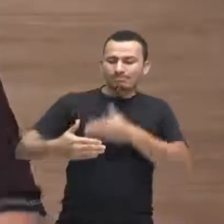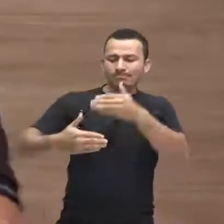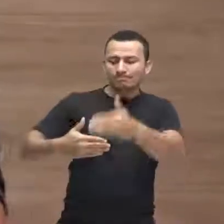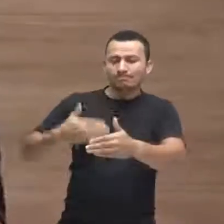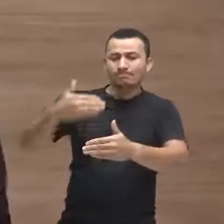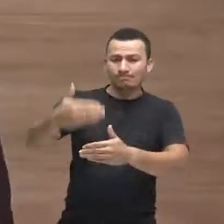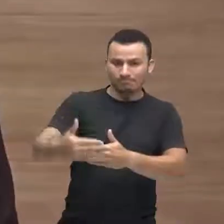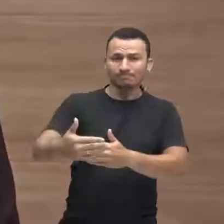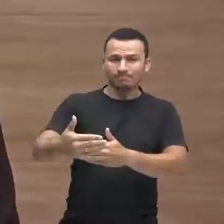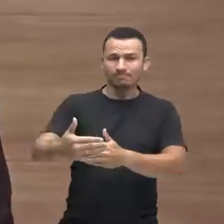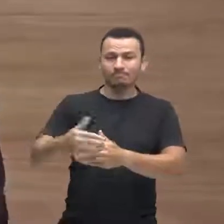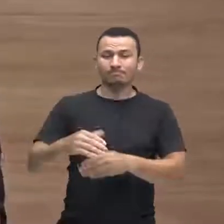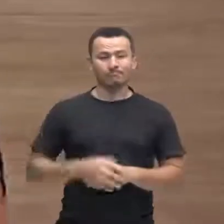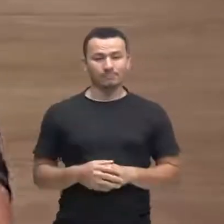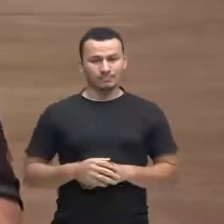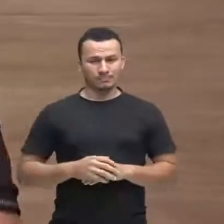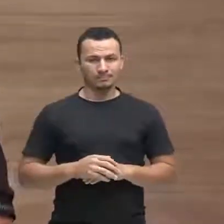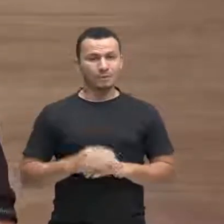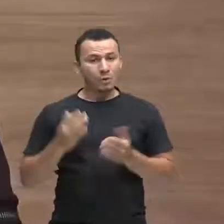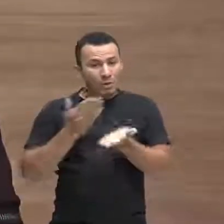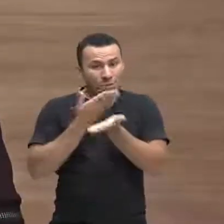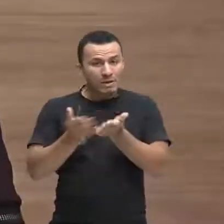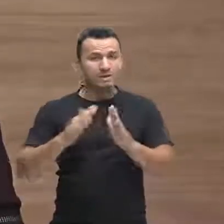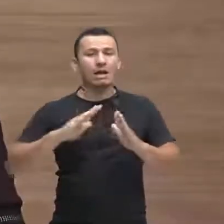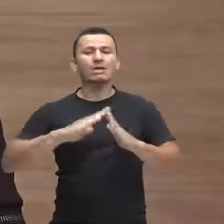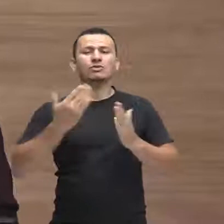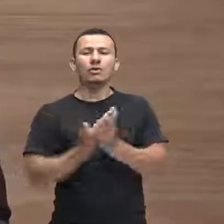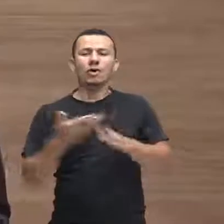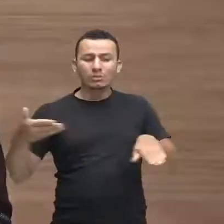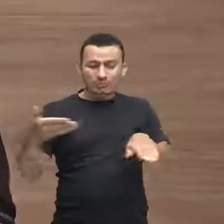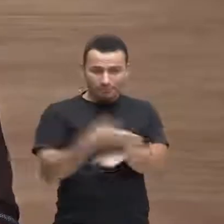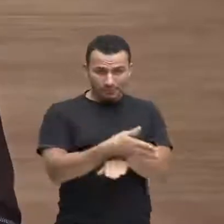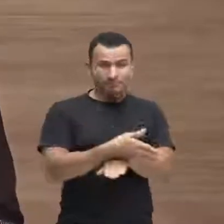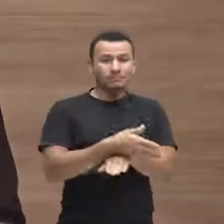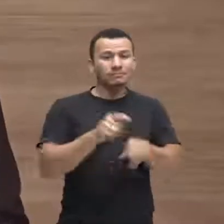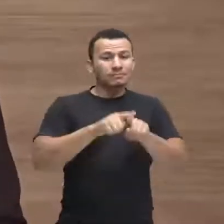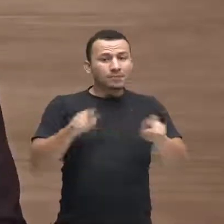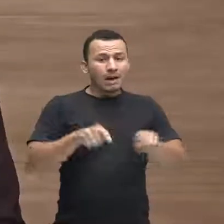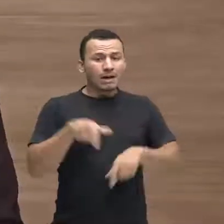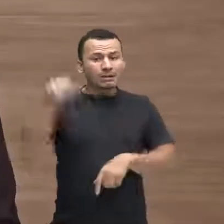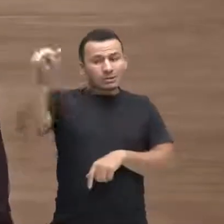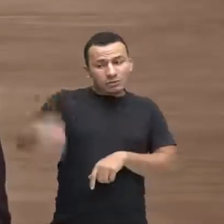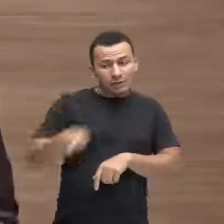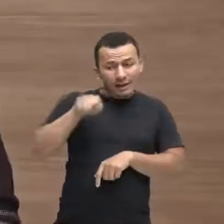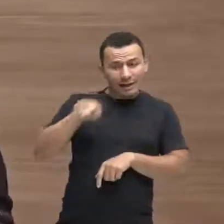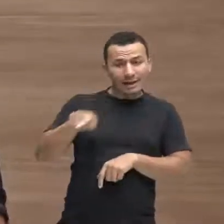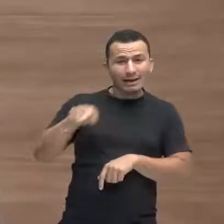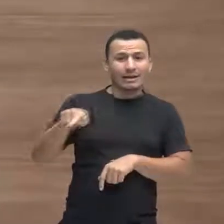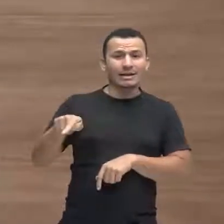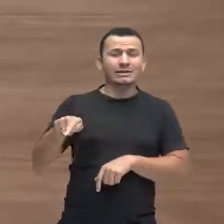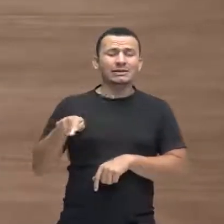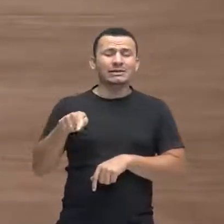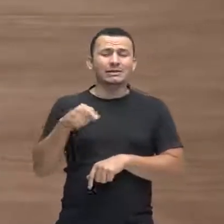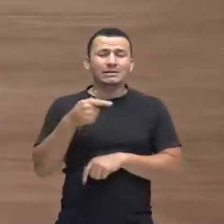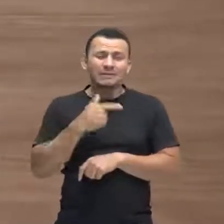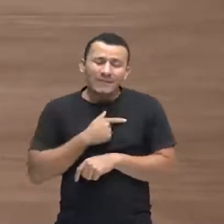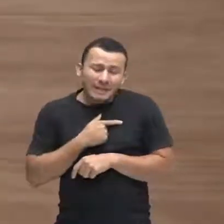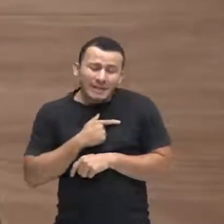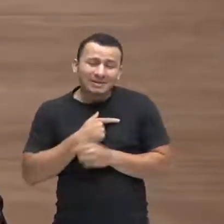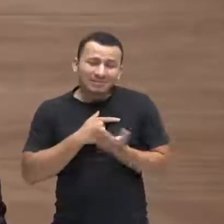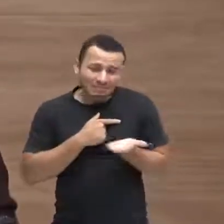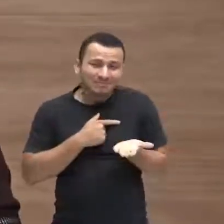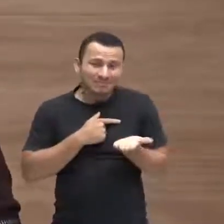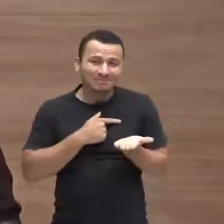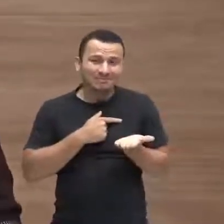Ele adentra a escola. Só que a criatura era, como dizia a minha avó, feinho, graças a Deus, né?